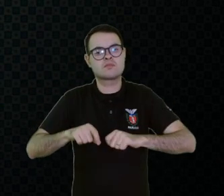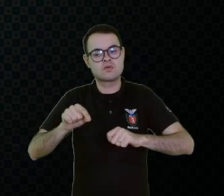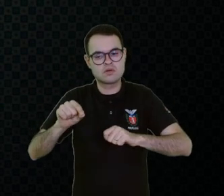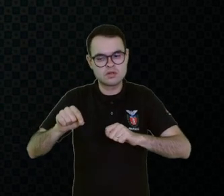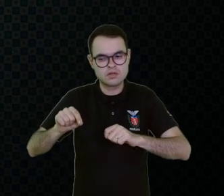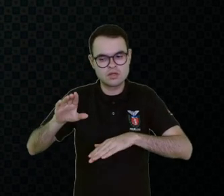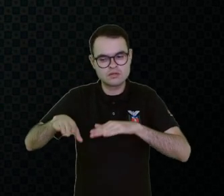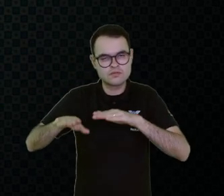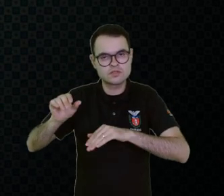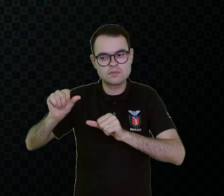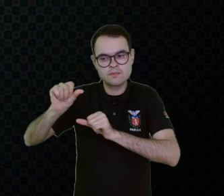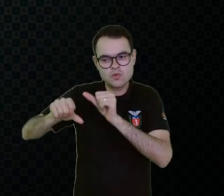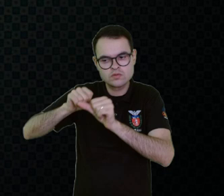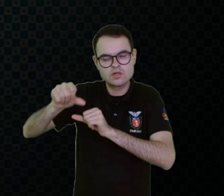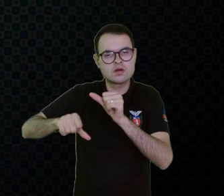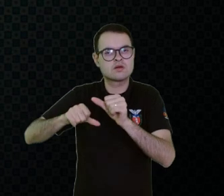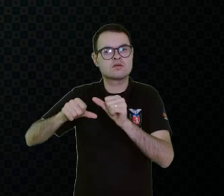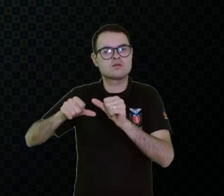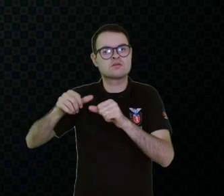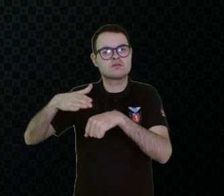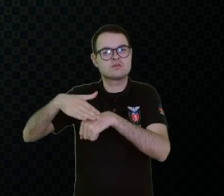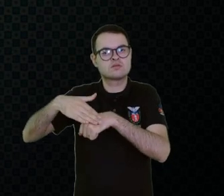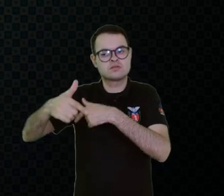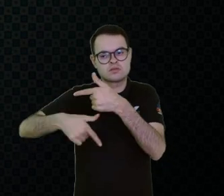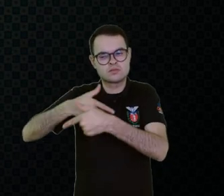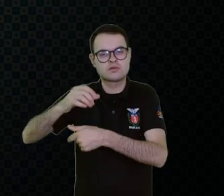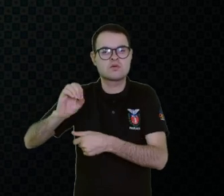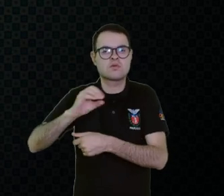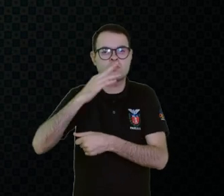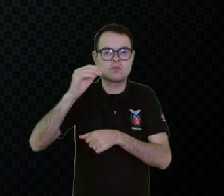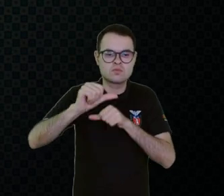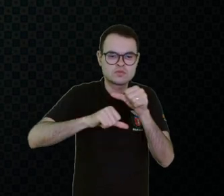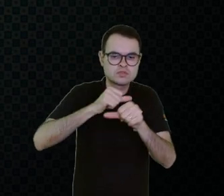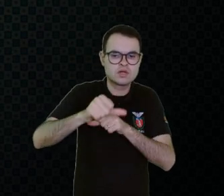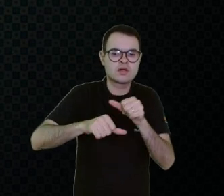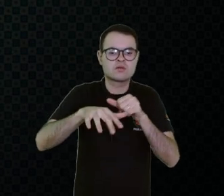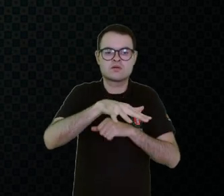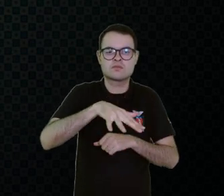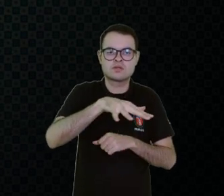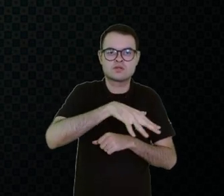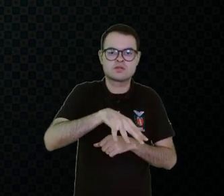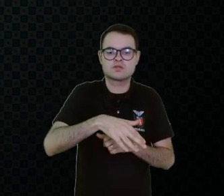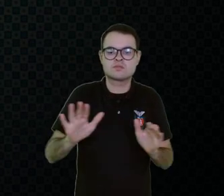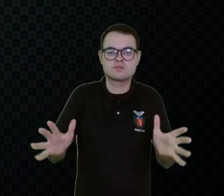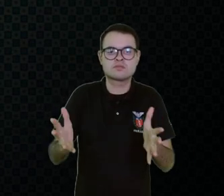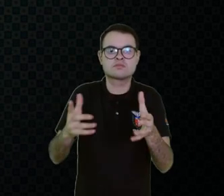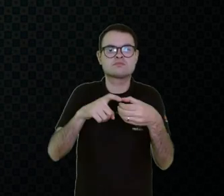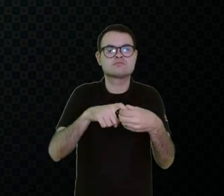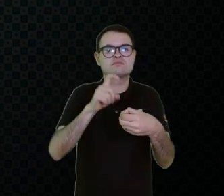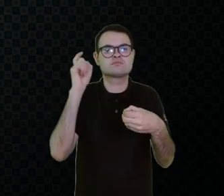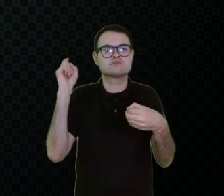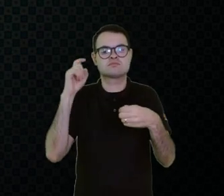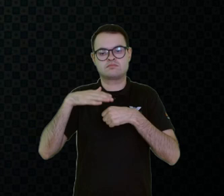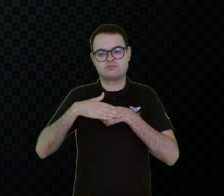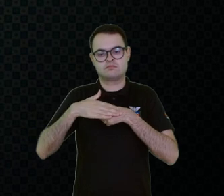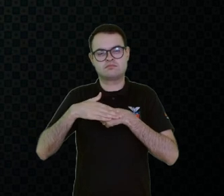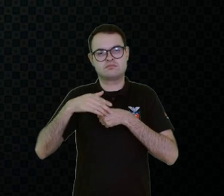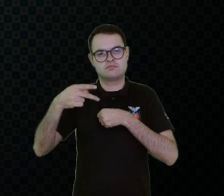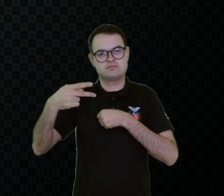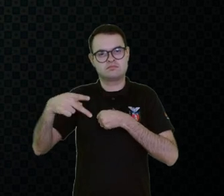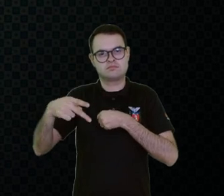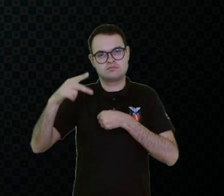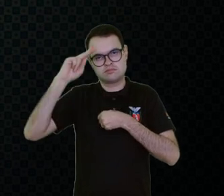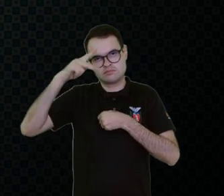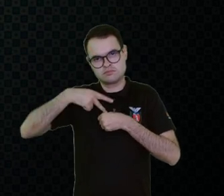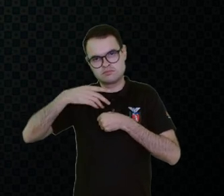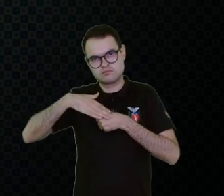uma tarefa, um método, o ambiente, promovendo o quê? A independência e a função do indivíduo. Essa minha